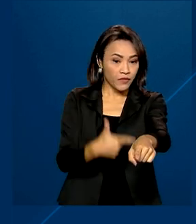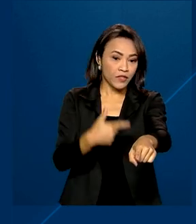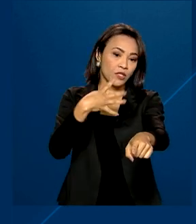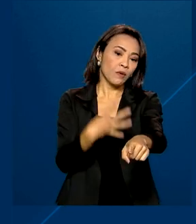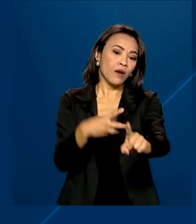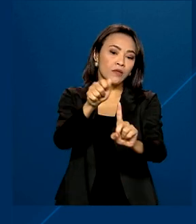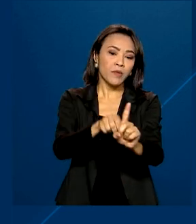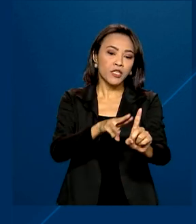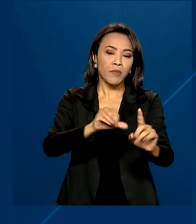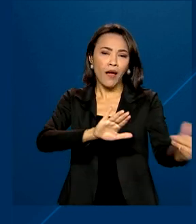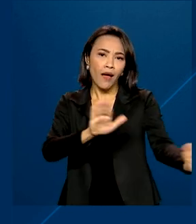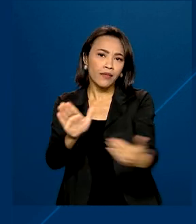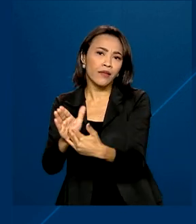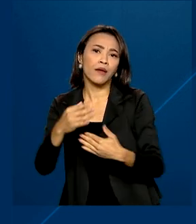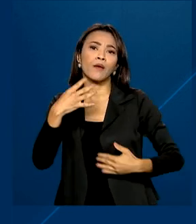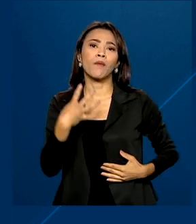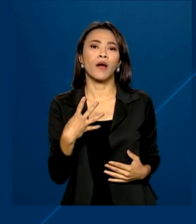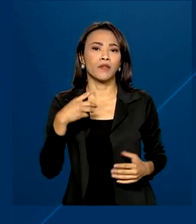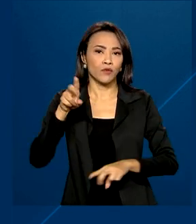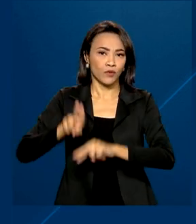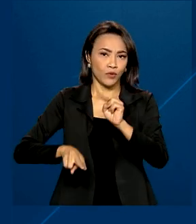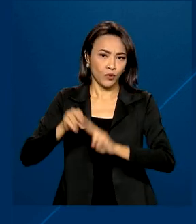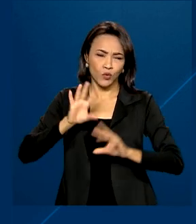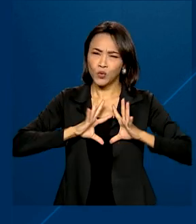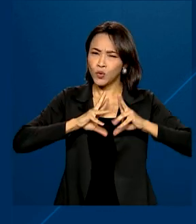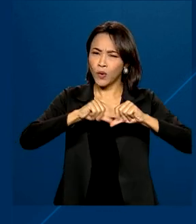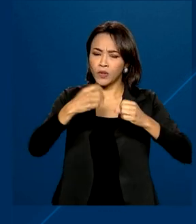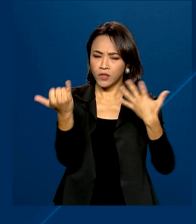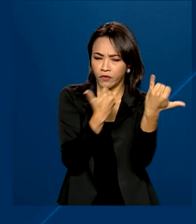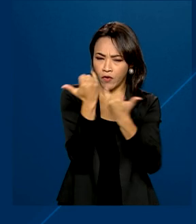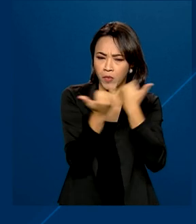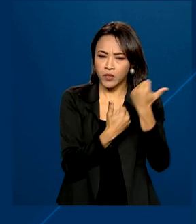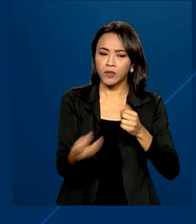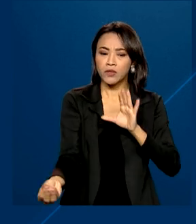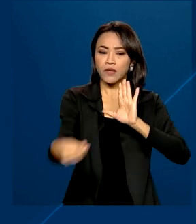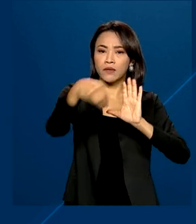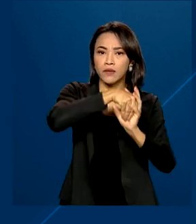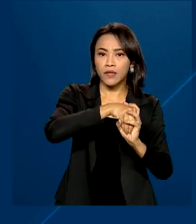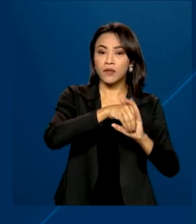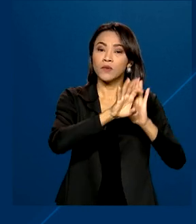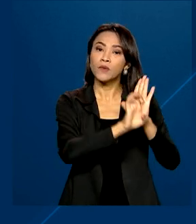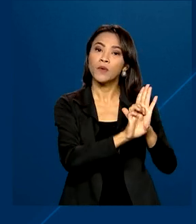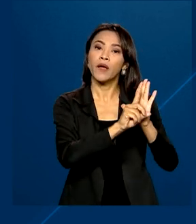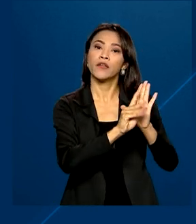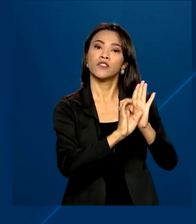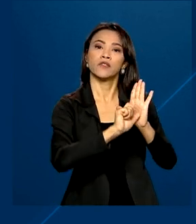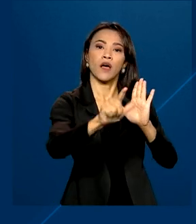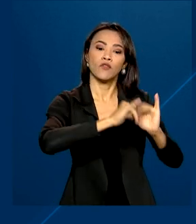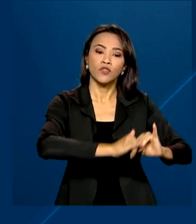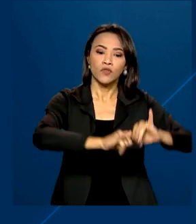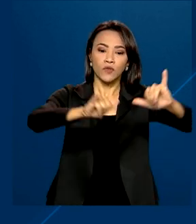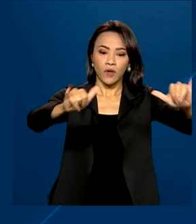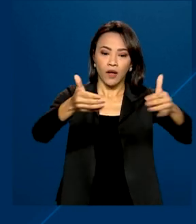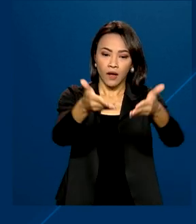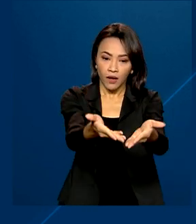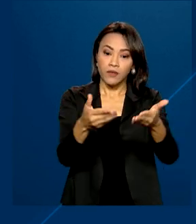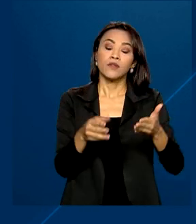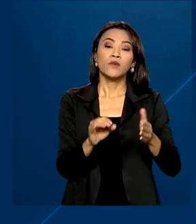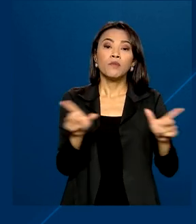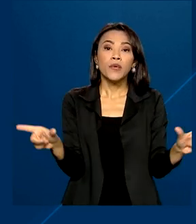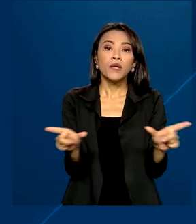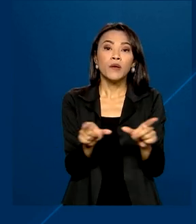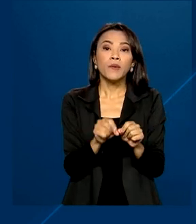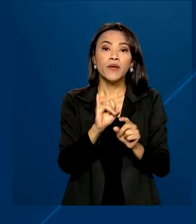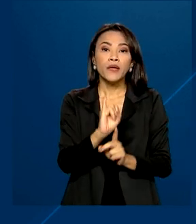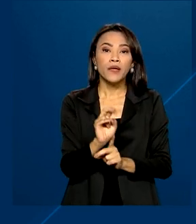até 4 de junho. Todas as informações estão no edital publicado pelo Inep e disponíveis no portal da instituição.